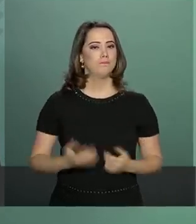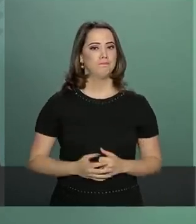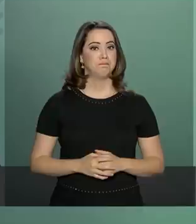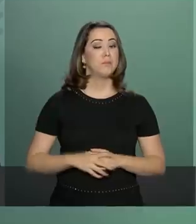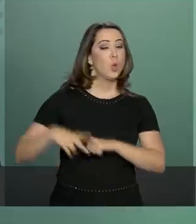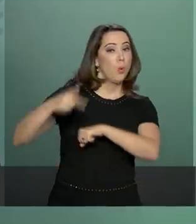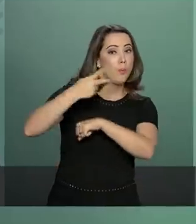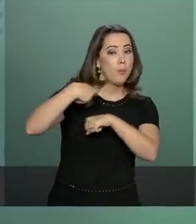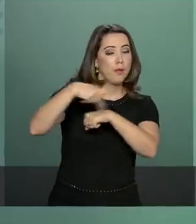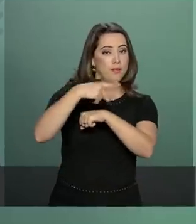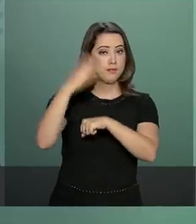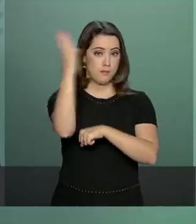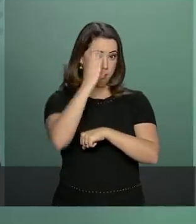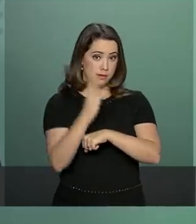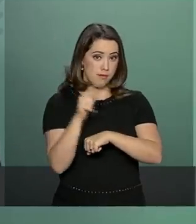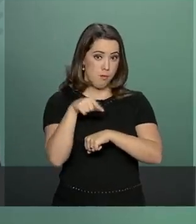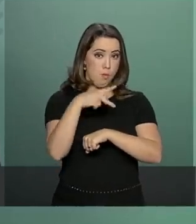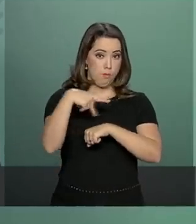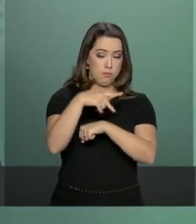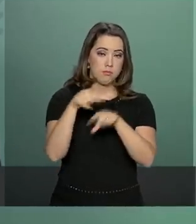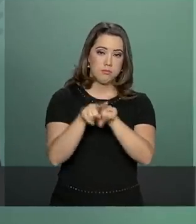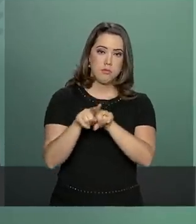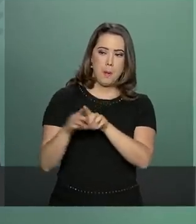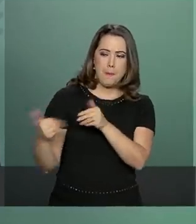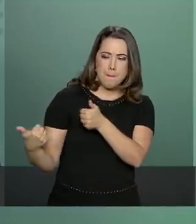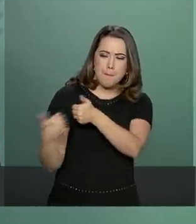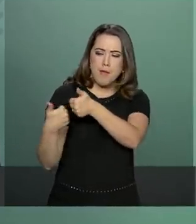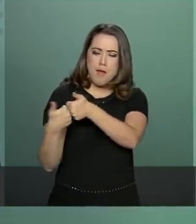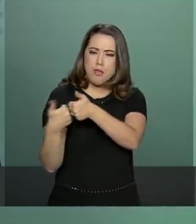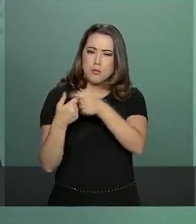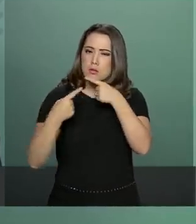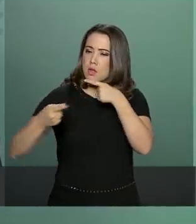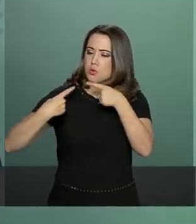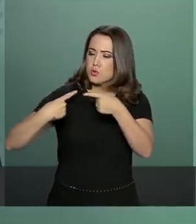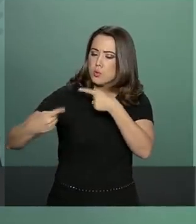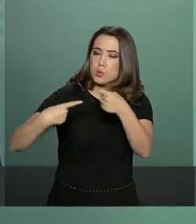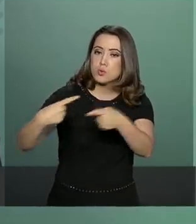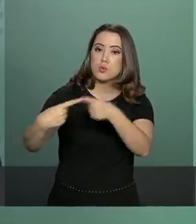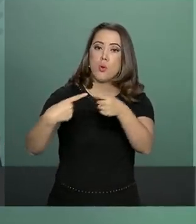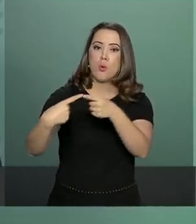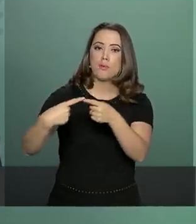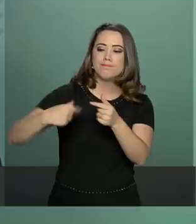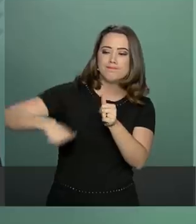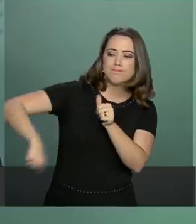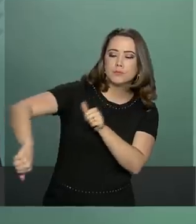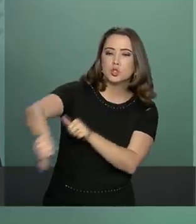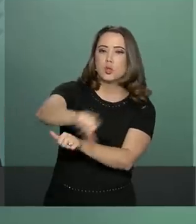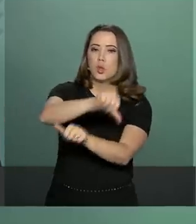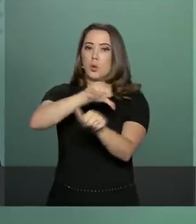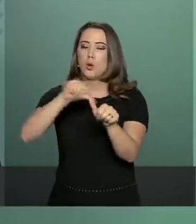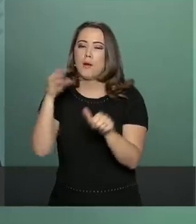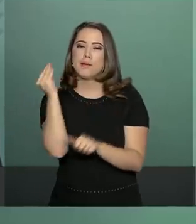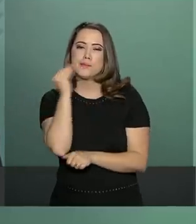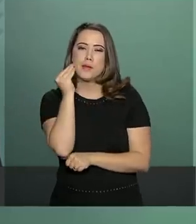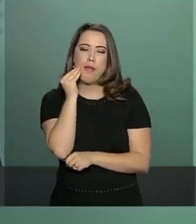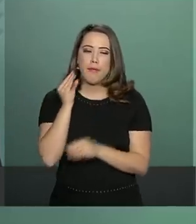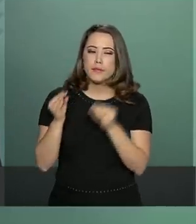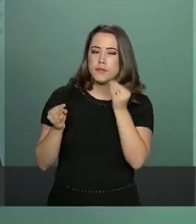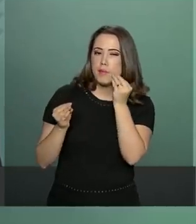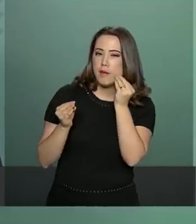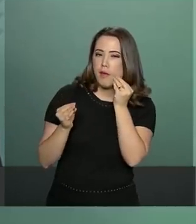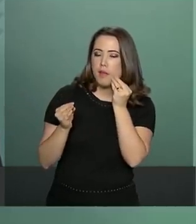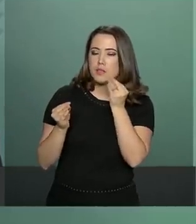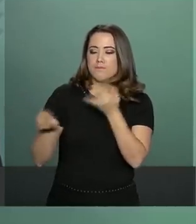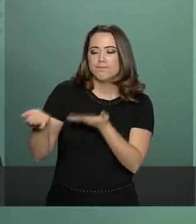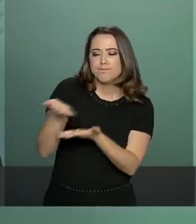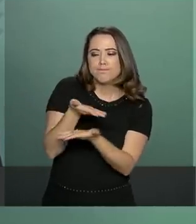aproximará das discussões e poderá trocar experiências com outros países sobre